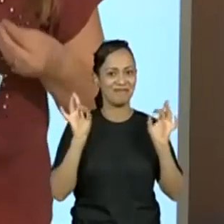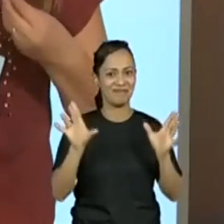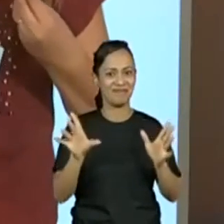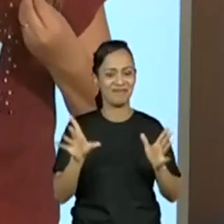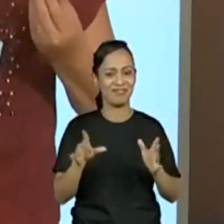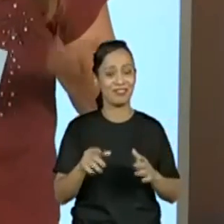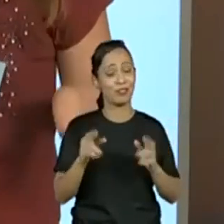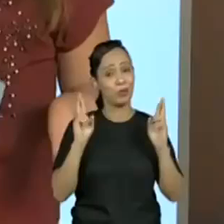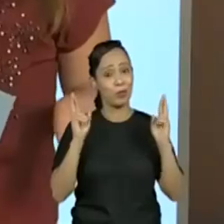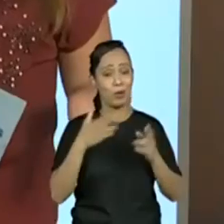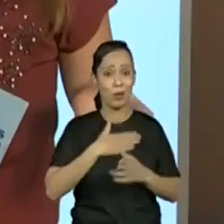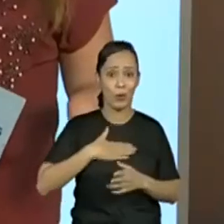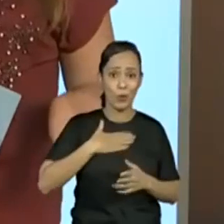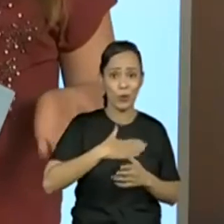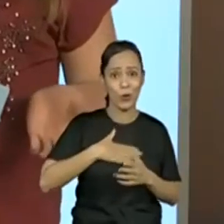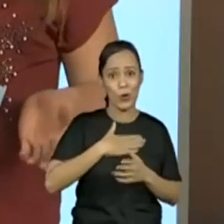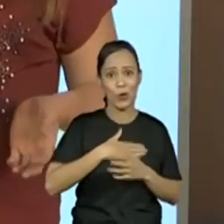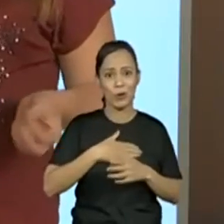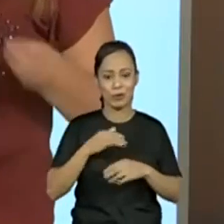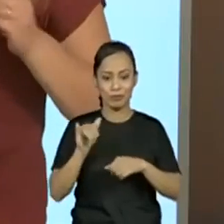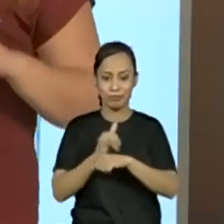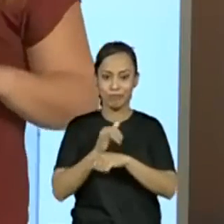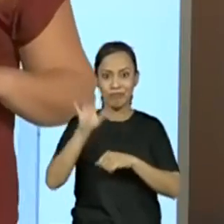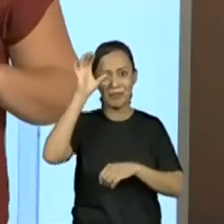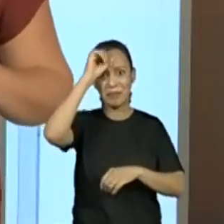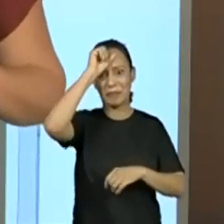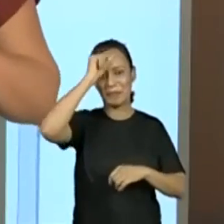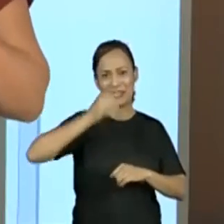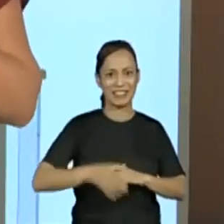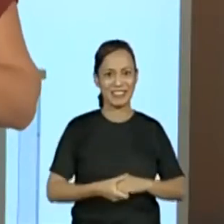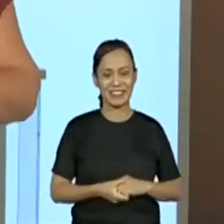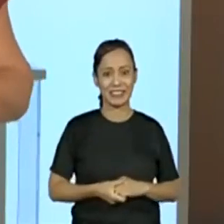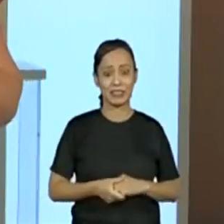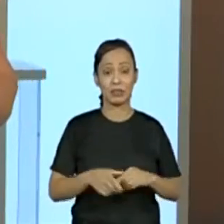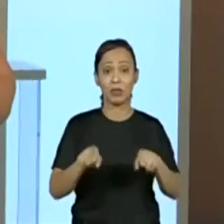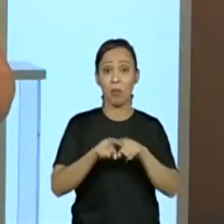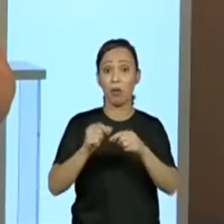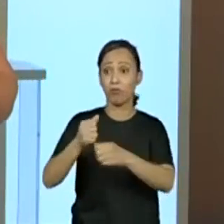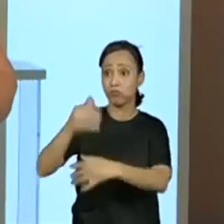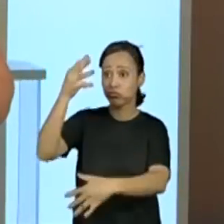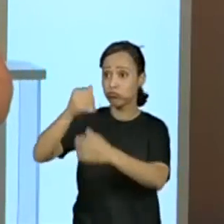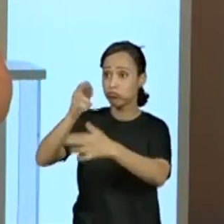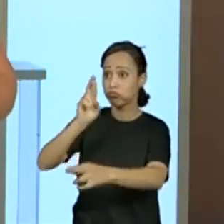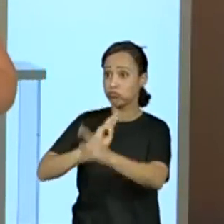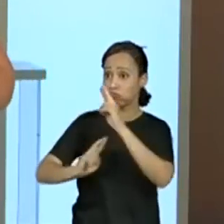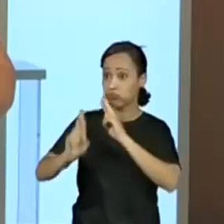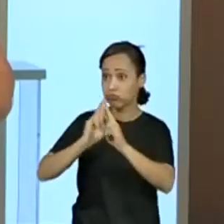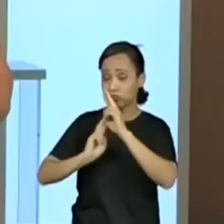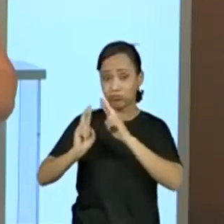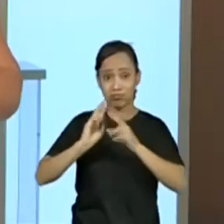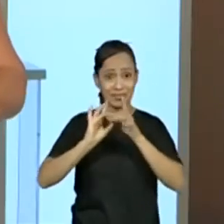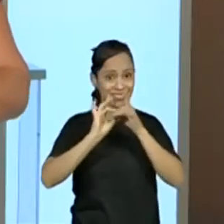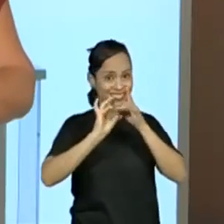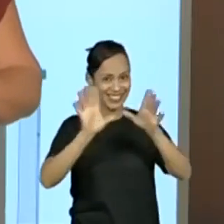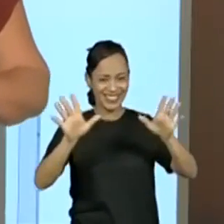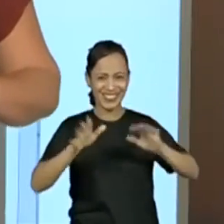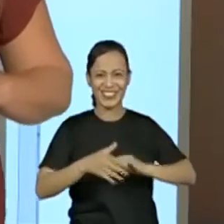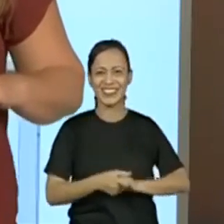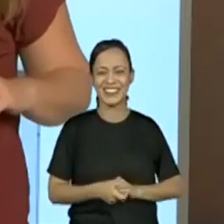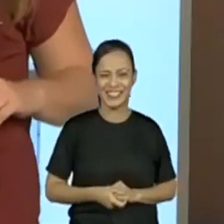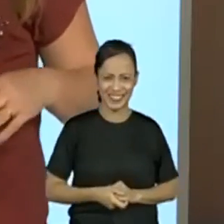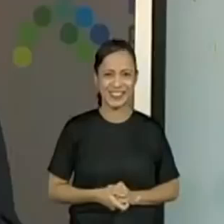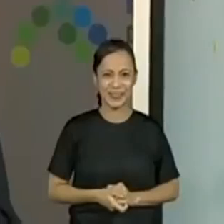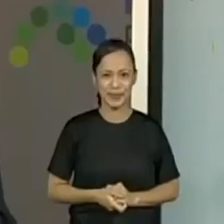apreciem, aprendam ainda mais, tá bom? E participem conosco através do chat. Vamos ficar aí de olho na resposta de vocês,